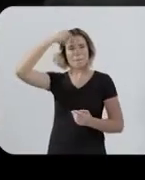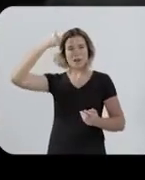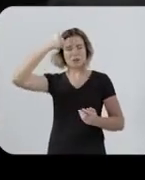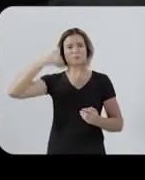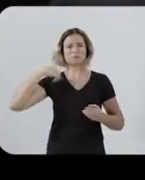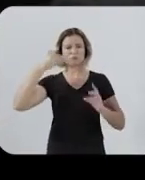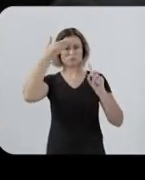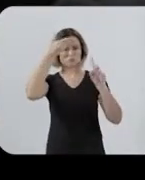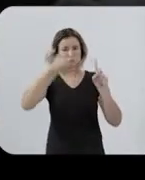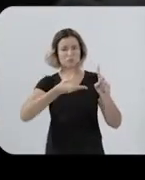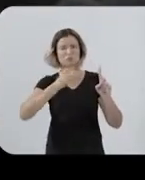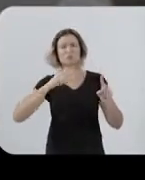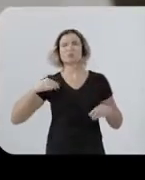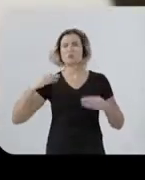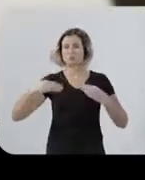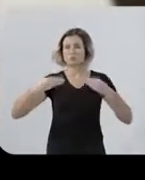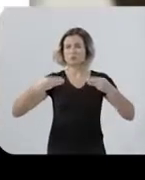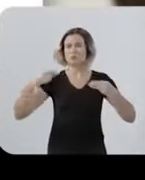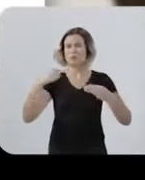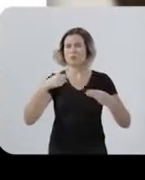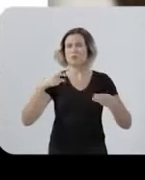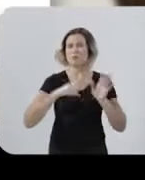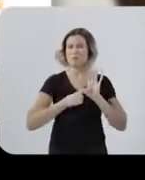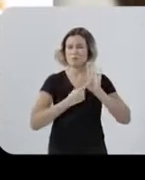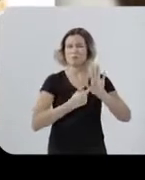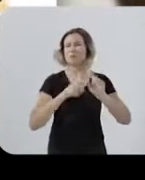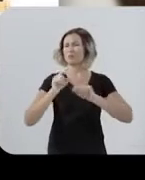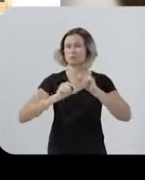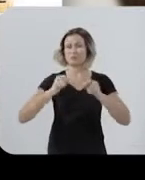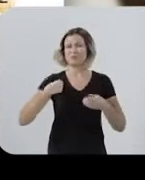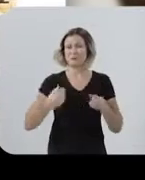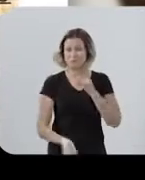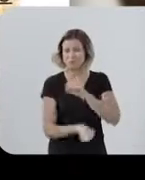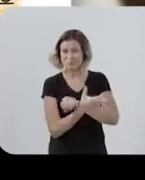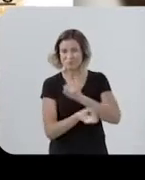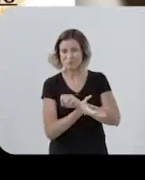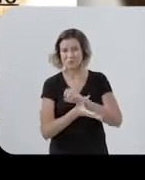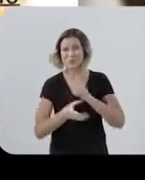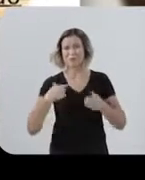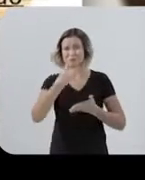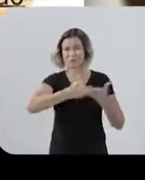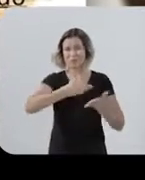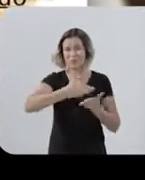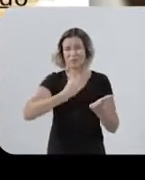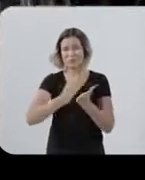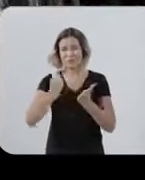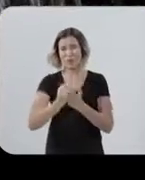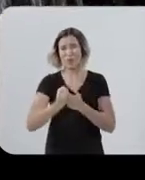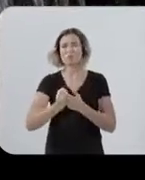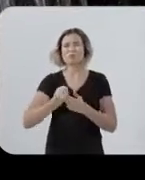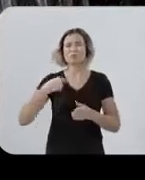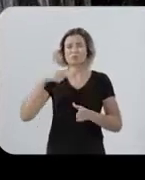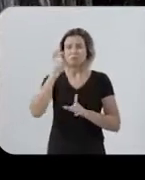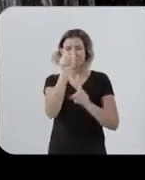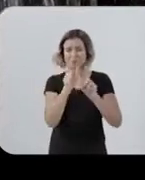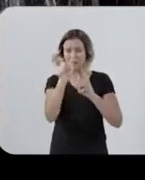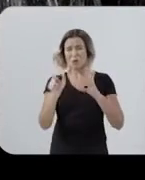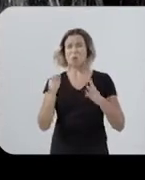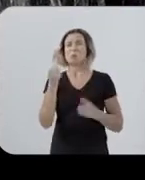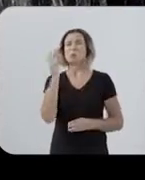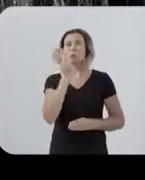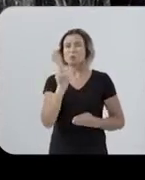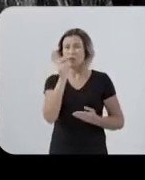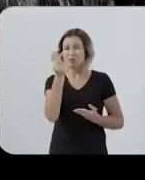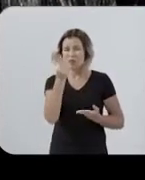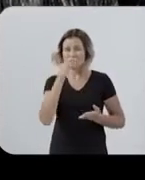Na ação, a atual candidata Marília é acusada De ter empregado funcionários fantasmas no seu gabinete Ou seja, usou dinheiro